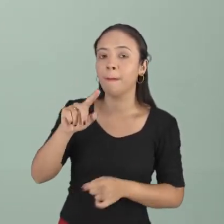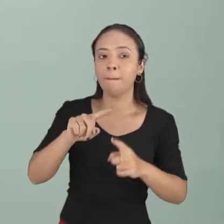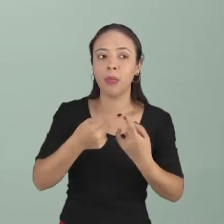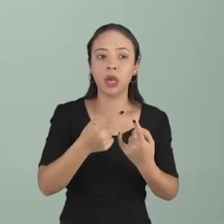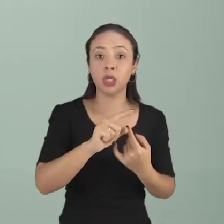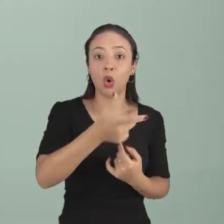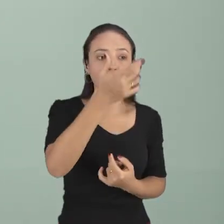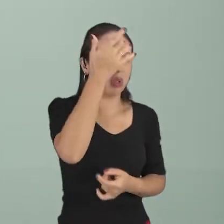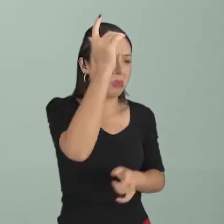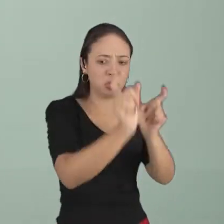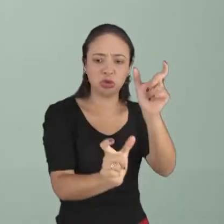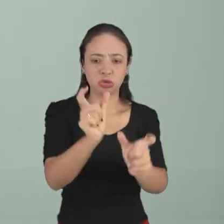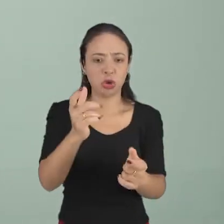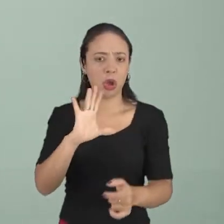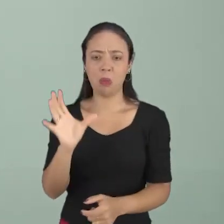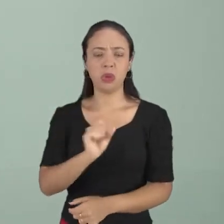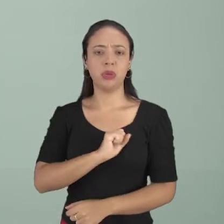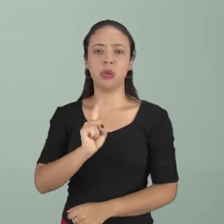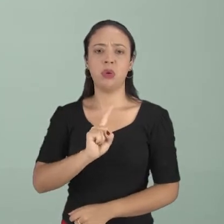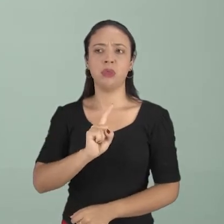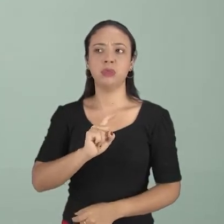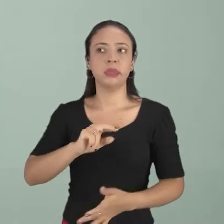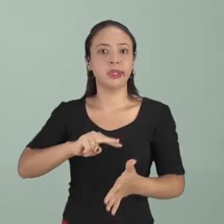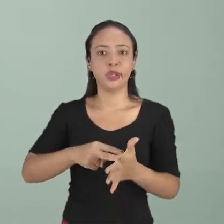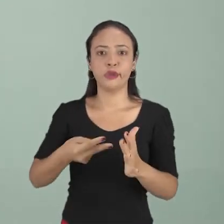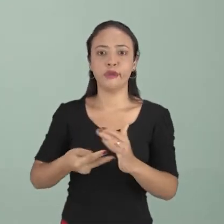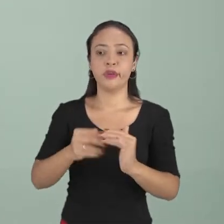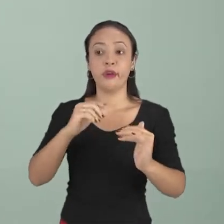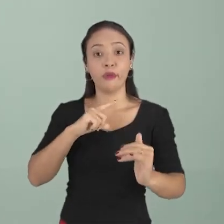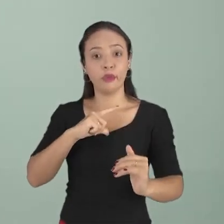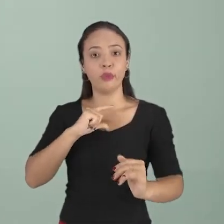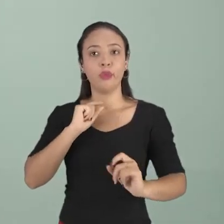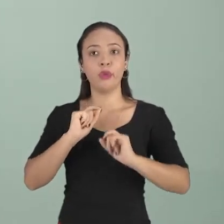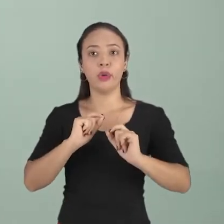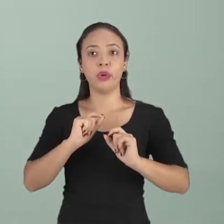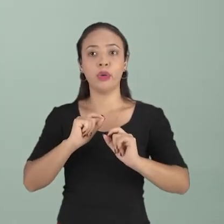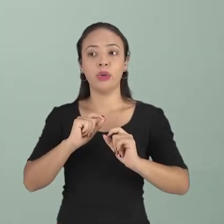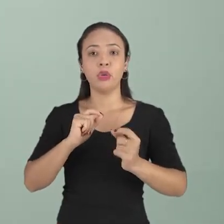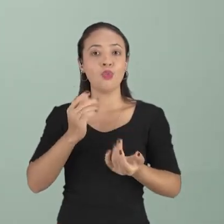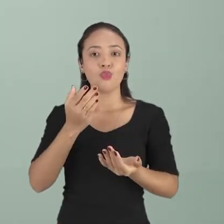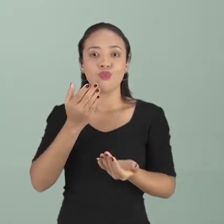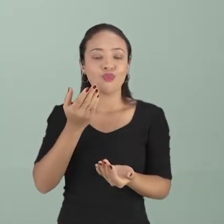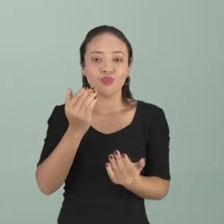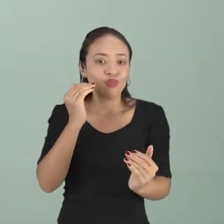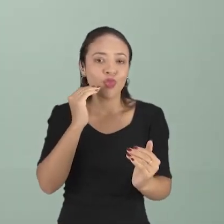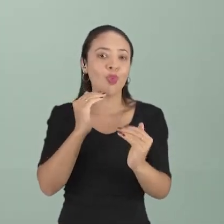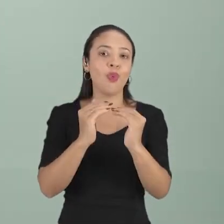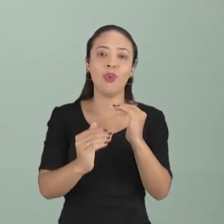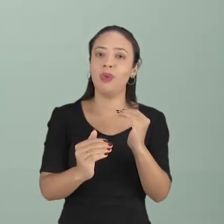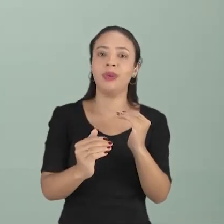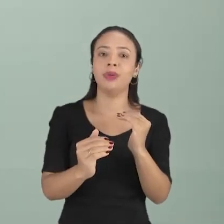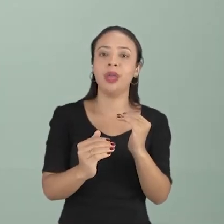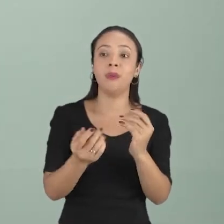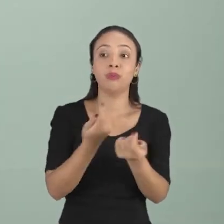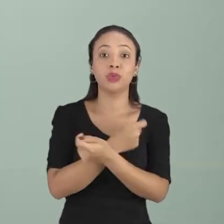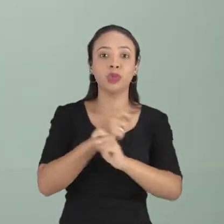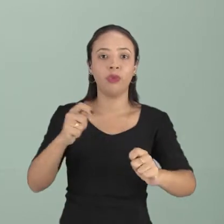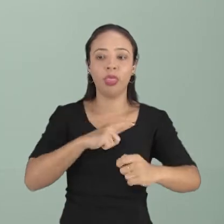Então, a Bíblia acha incoerente qualquer relação estável, construtiva com o